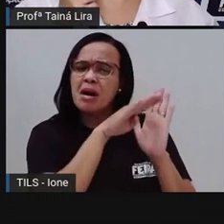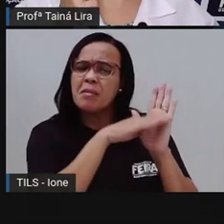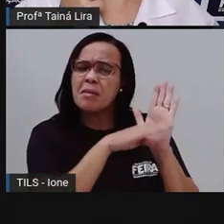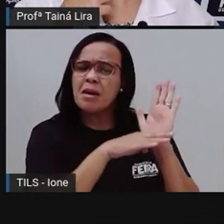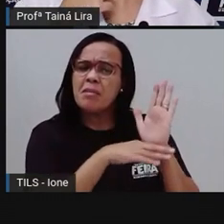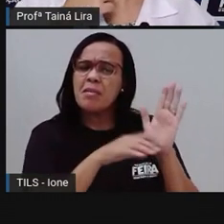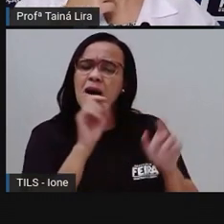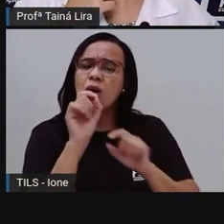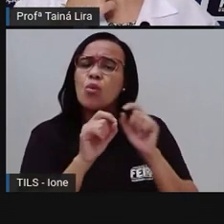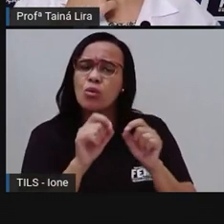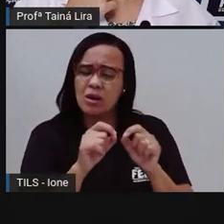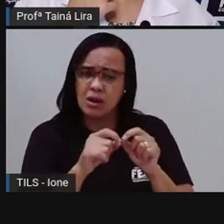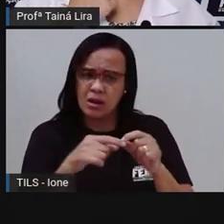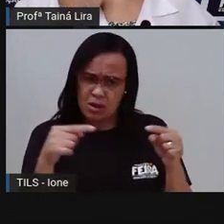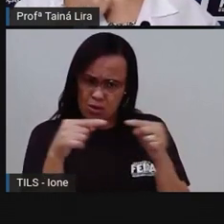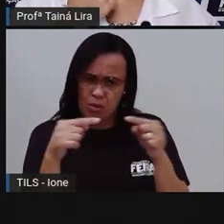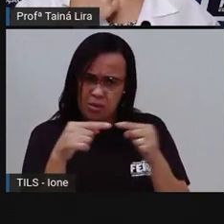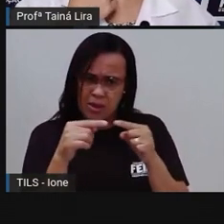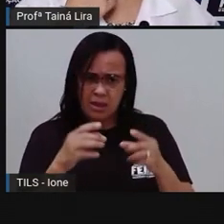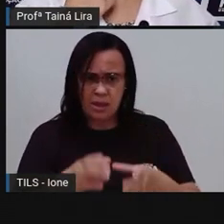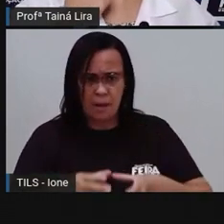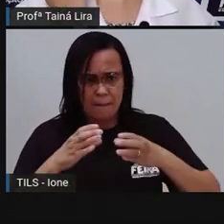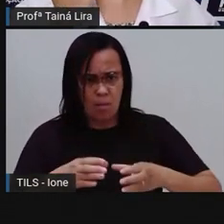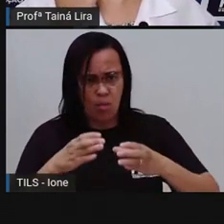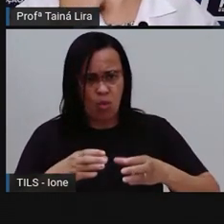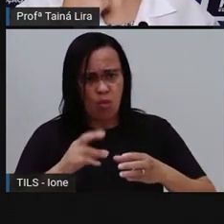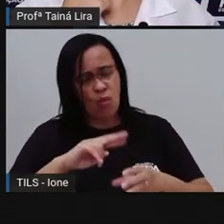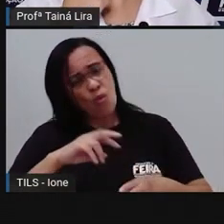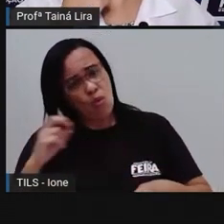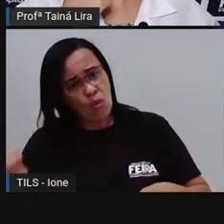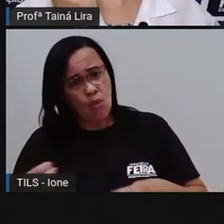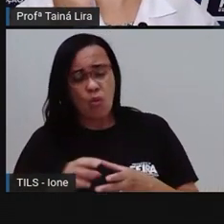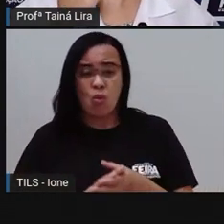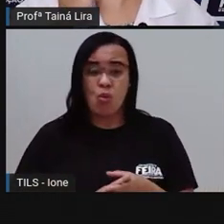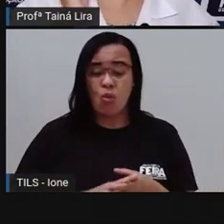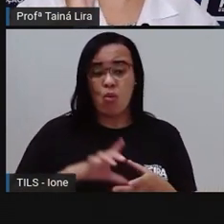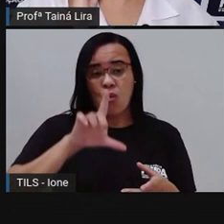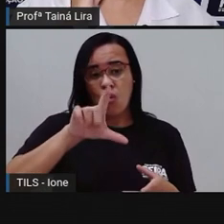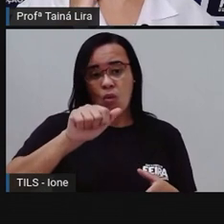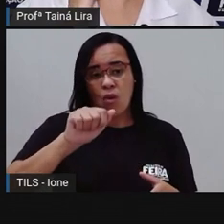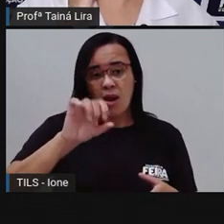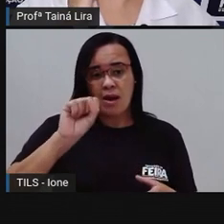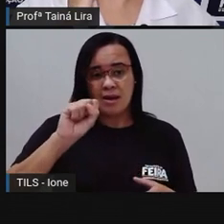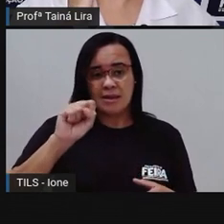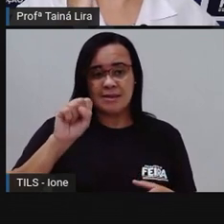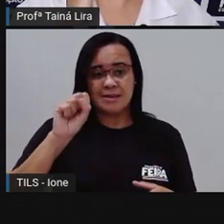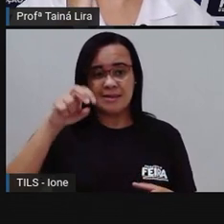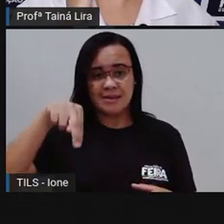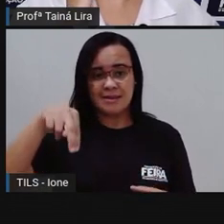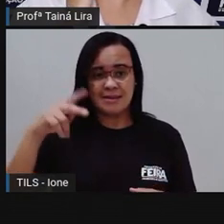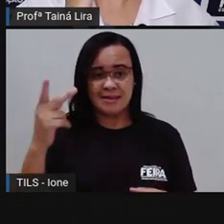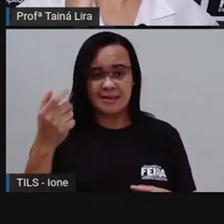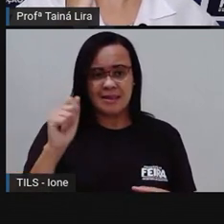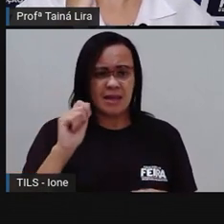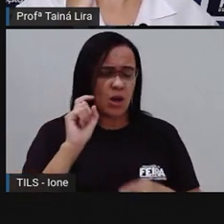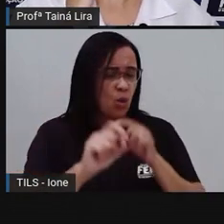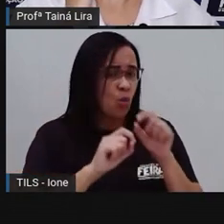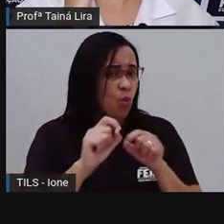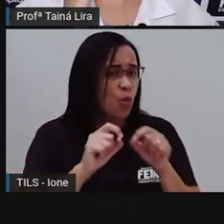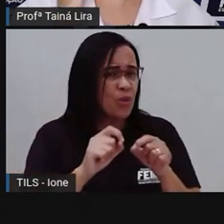lasanha. É, lendo assim, eu acho que lembra uma lasanha. Será que é de lasanha, segundo ano? Essa receita?